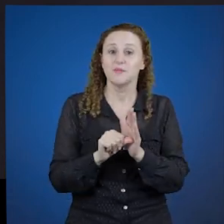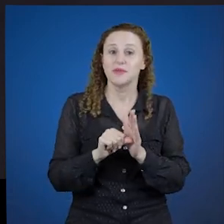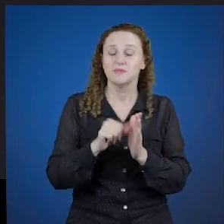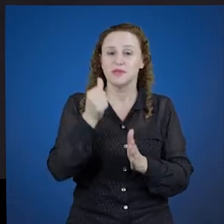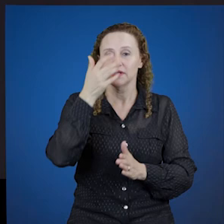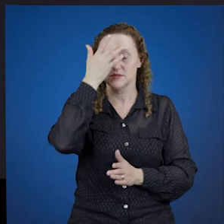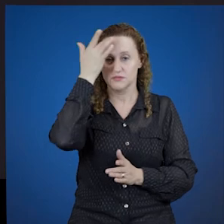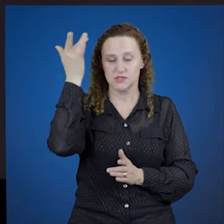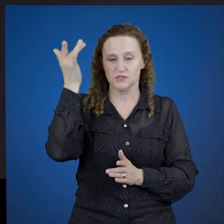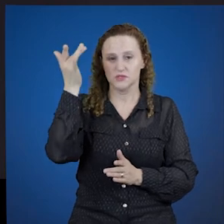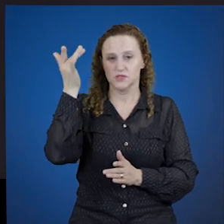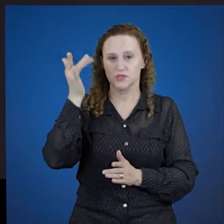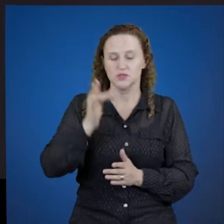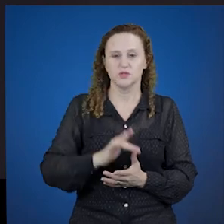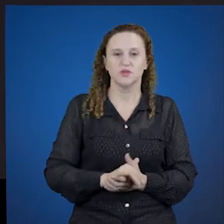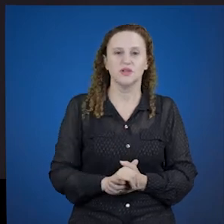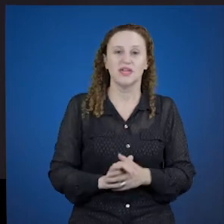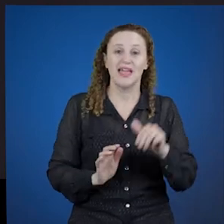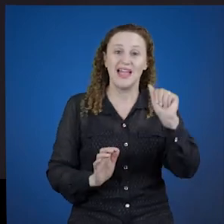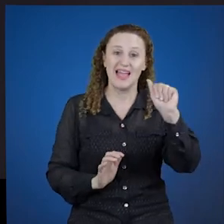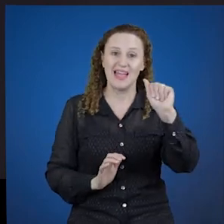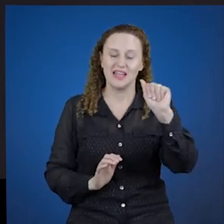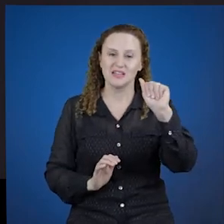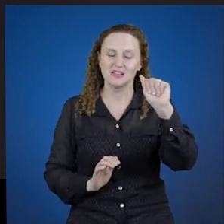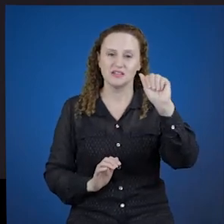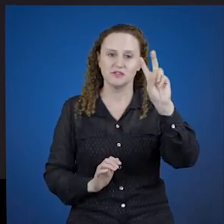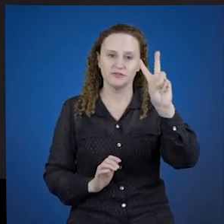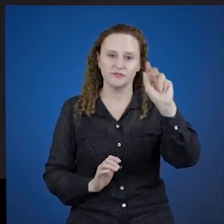primeira pessoa, é abam, por favor.